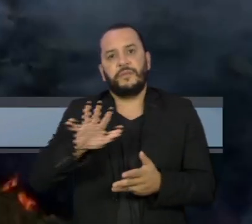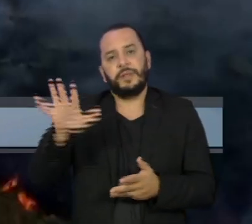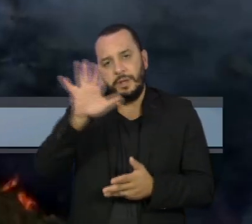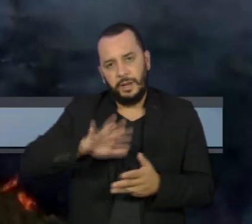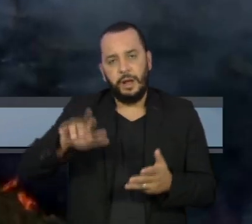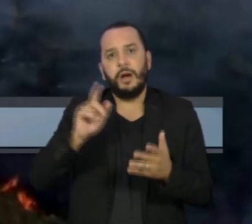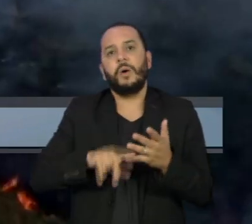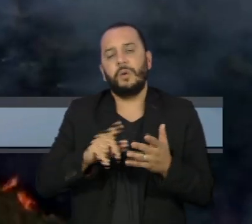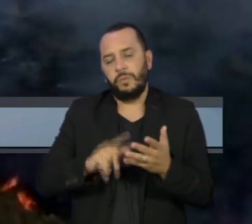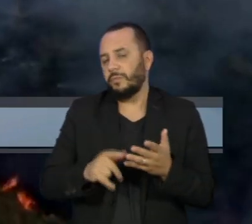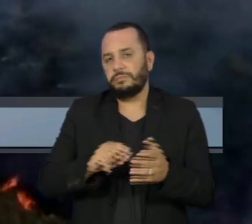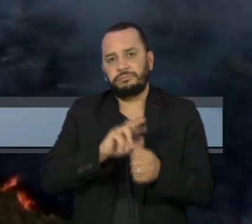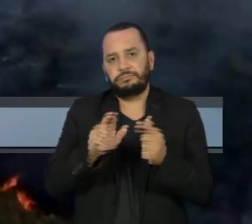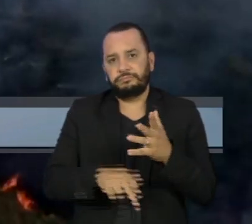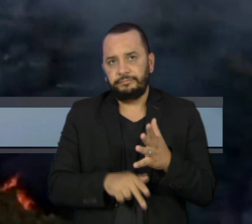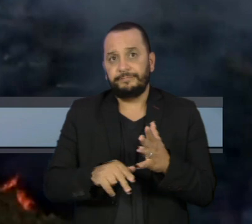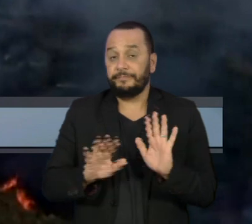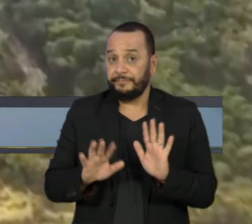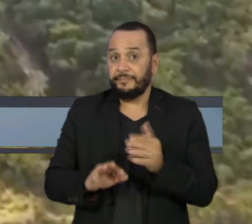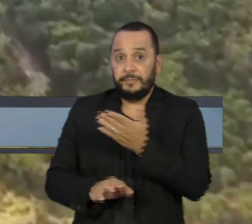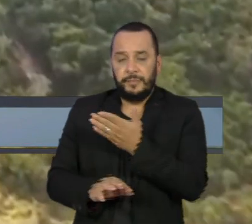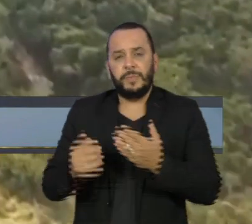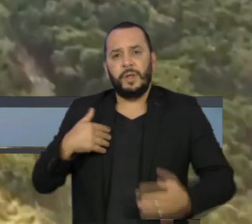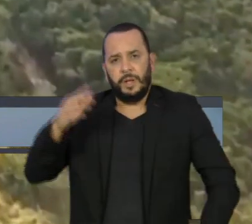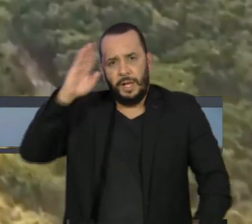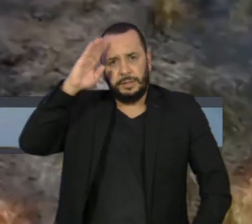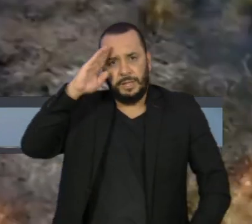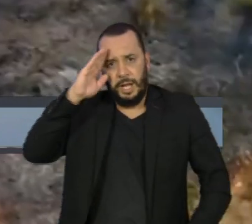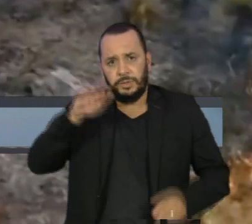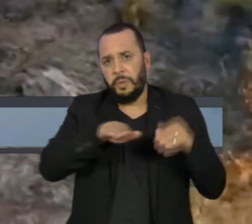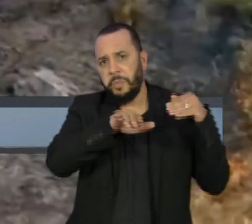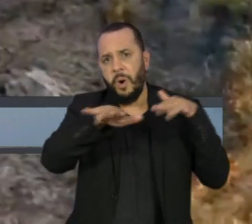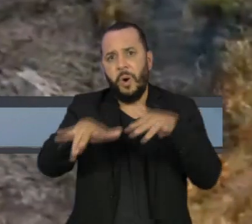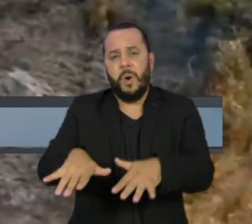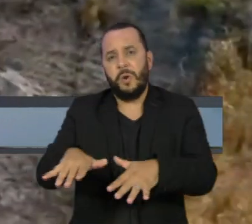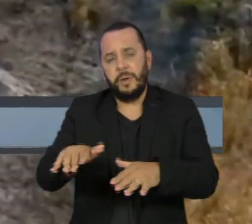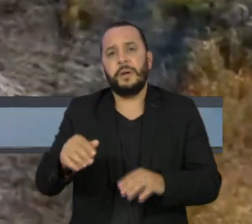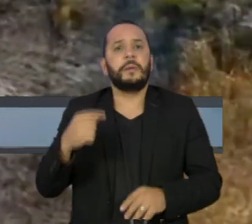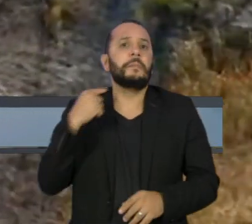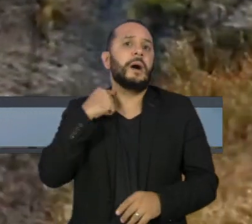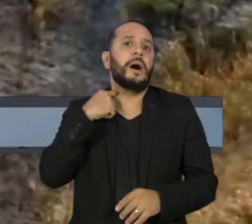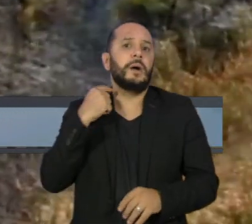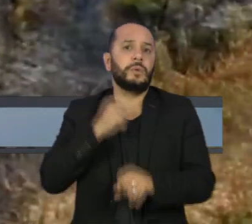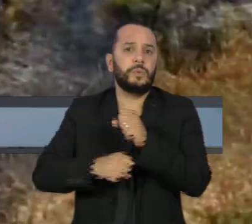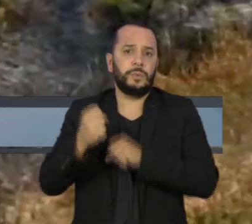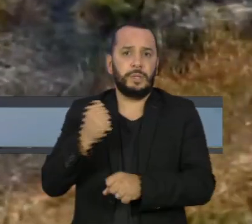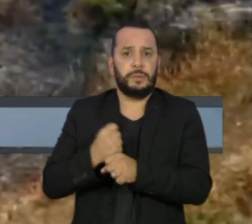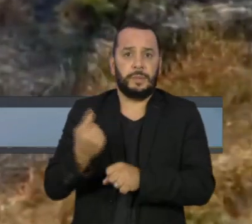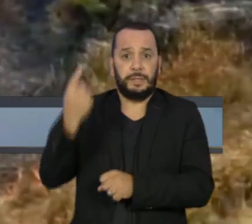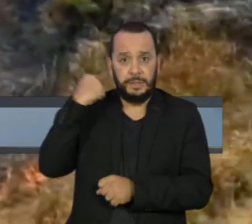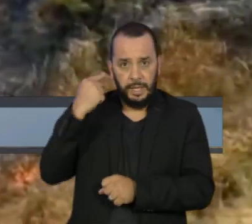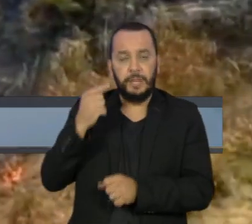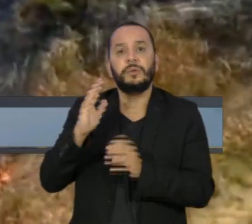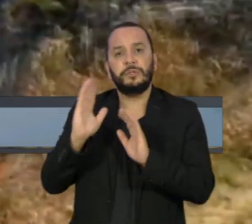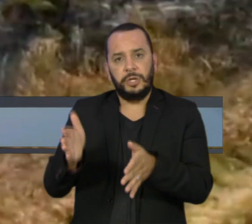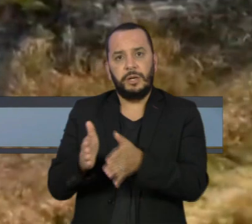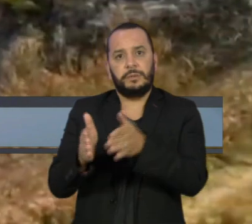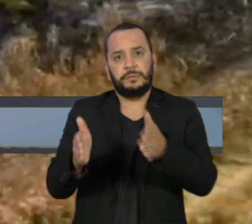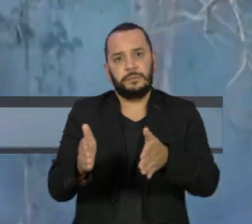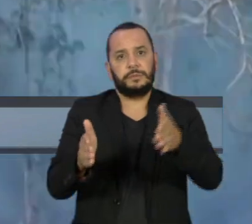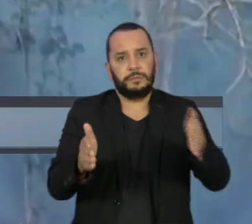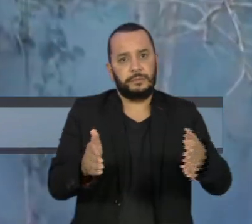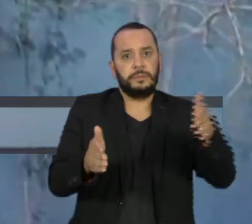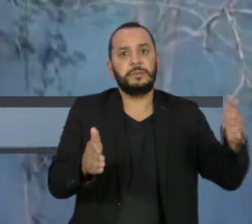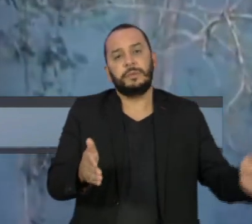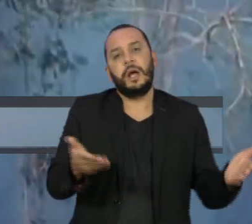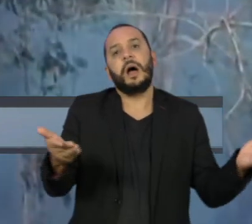A garantia da lei da ordem na Amazônia começou em maio do ano passado e foi prorrogada por três vezes. O fim dela, por